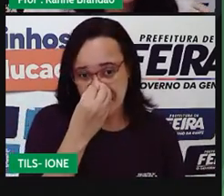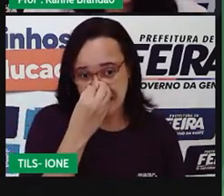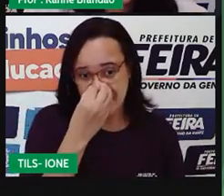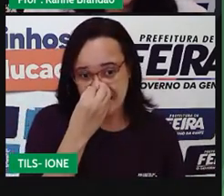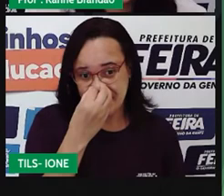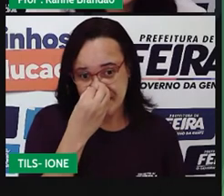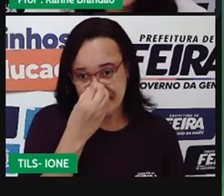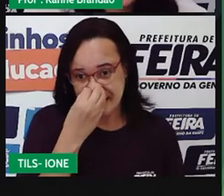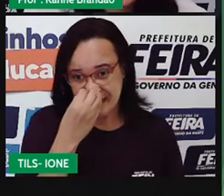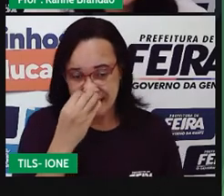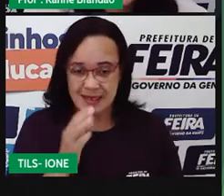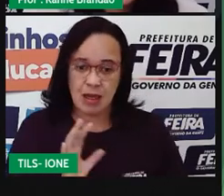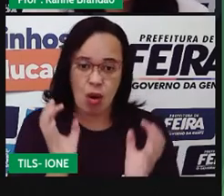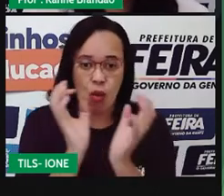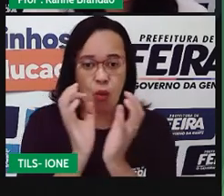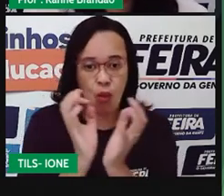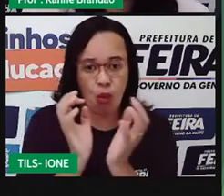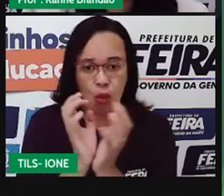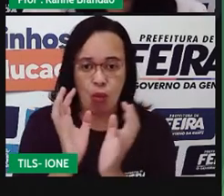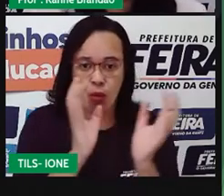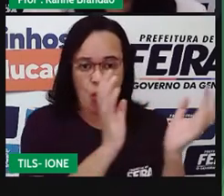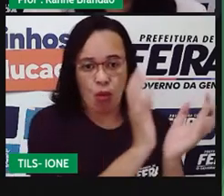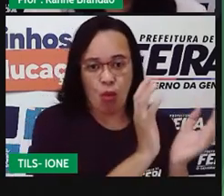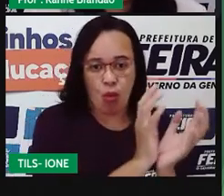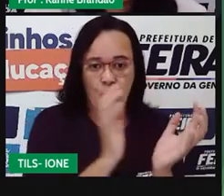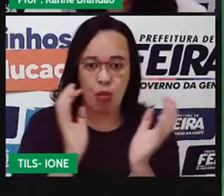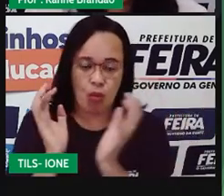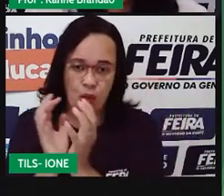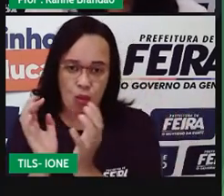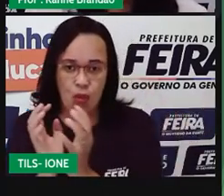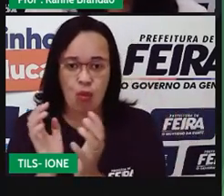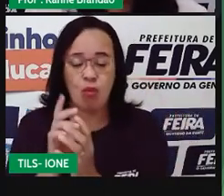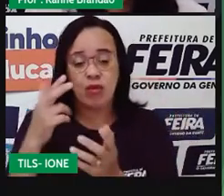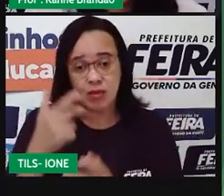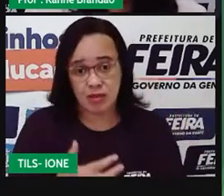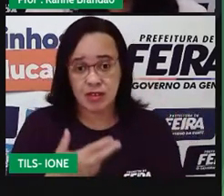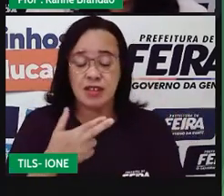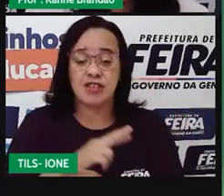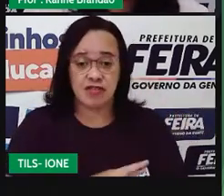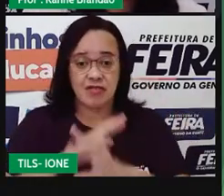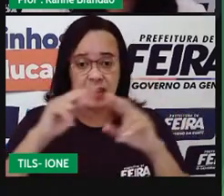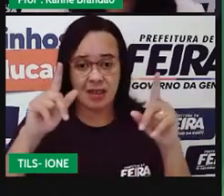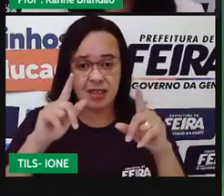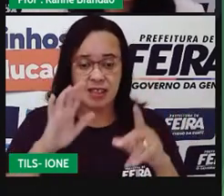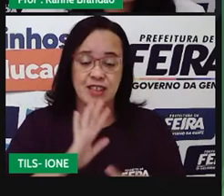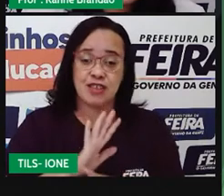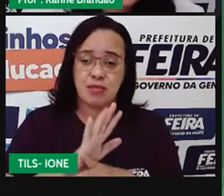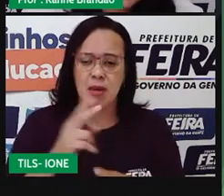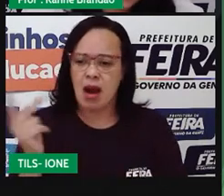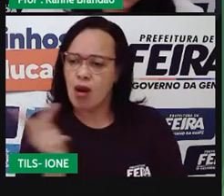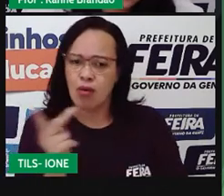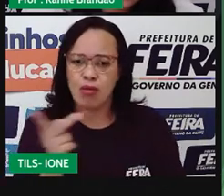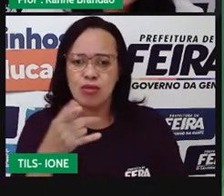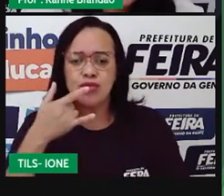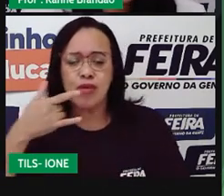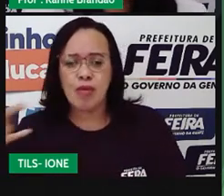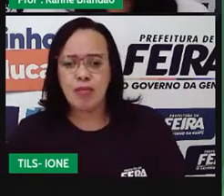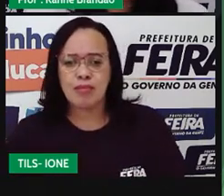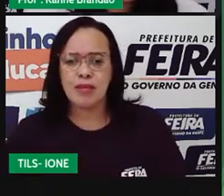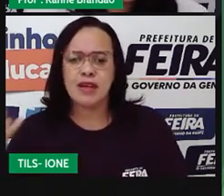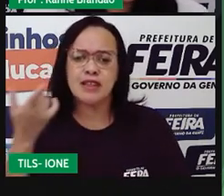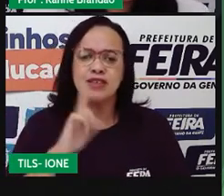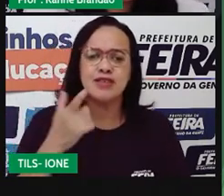espécies diferentes. Mas, os dois se beneficiam. Ué? Mas por que os dois se beneficiam, Pró?